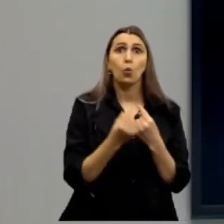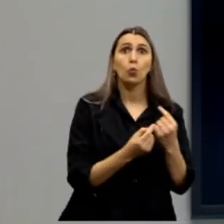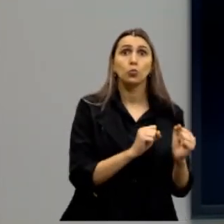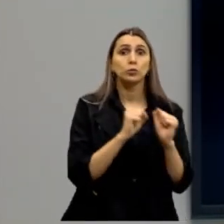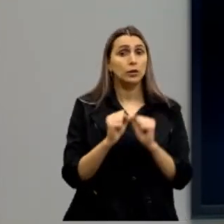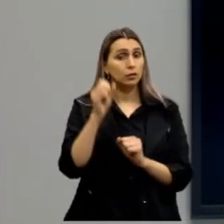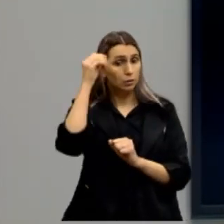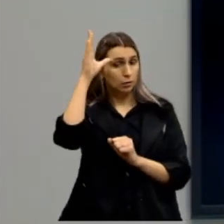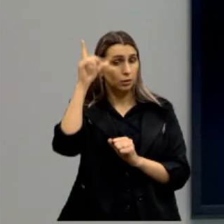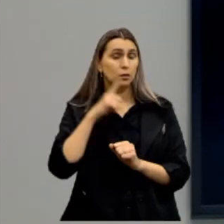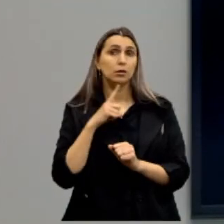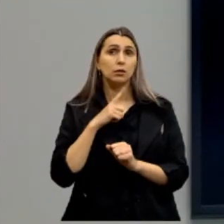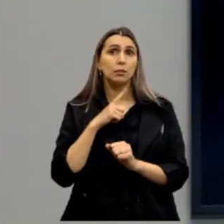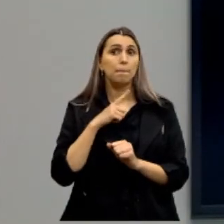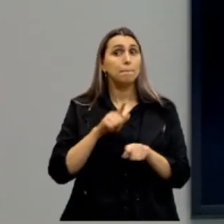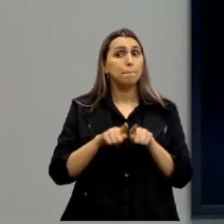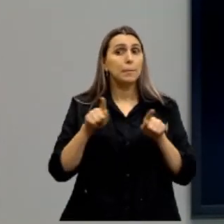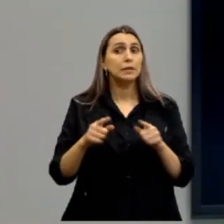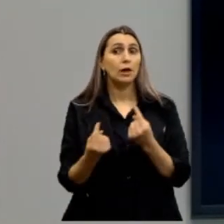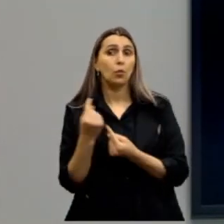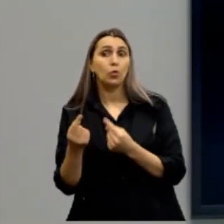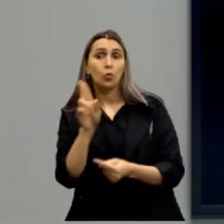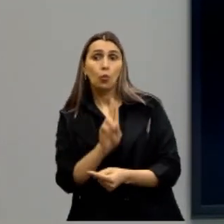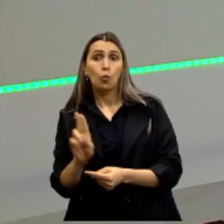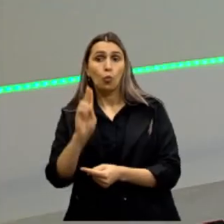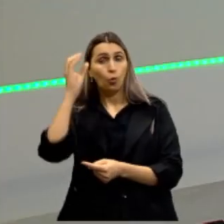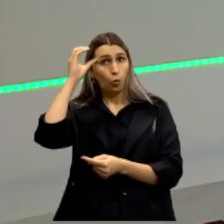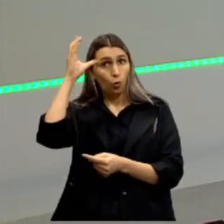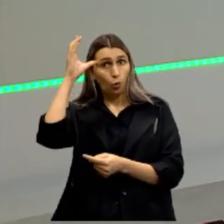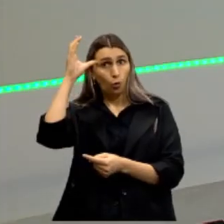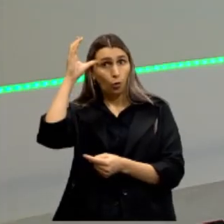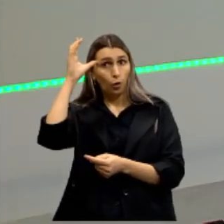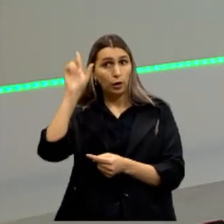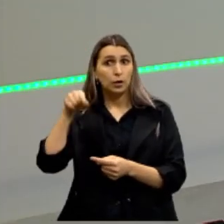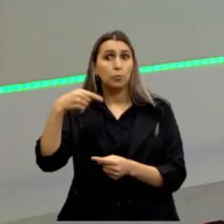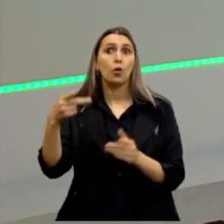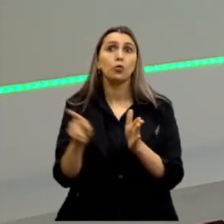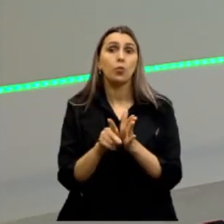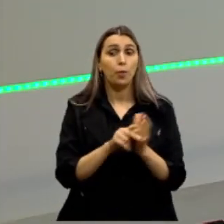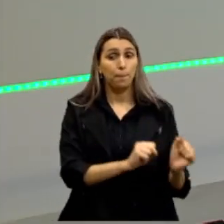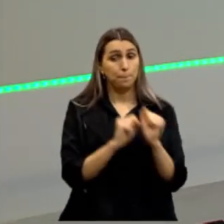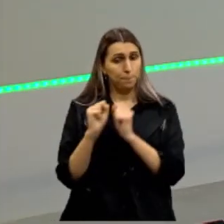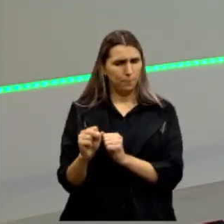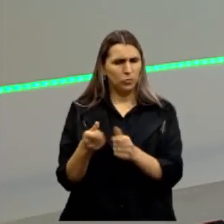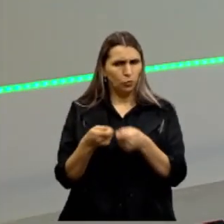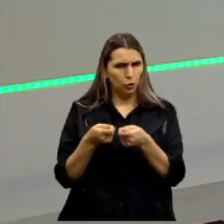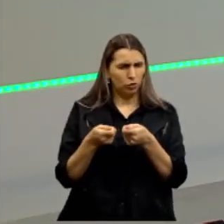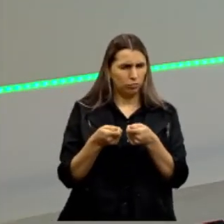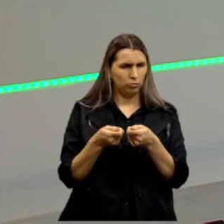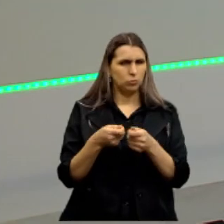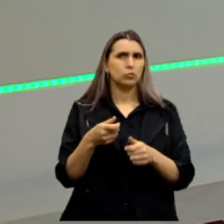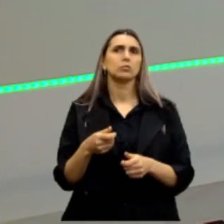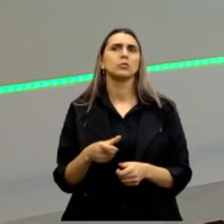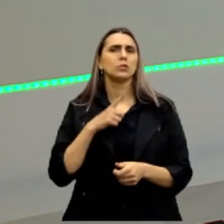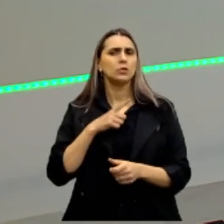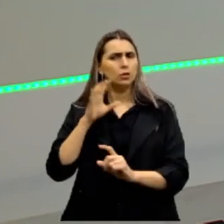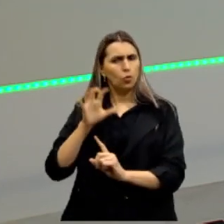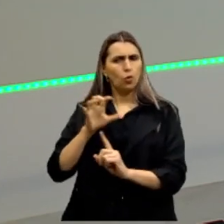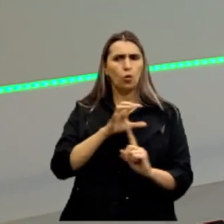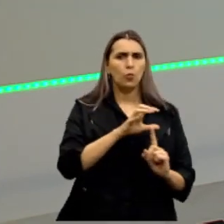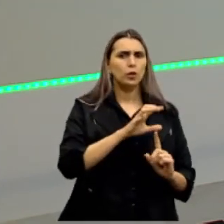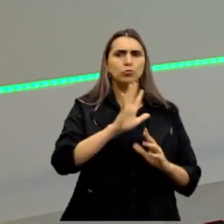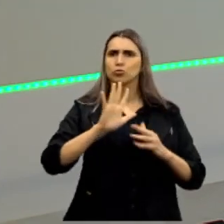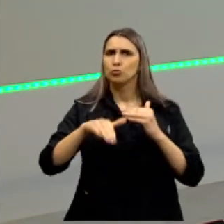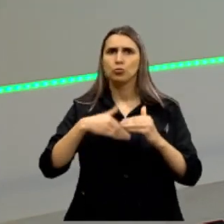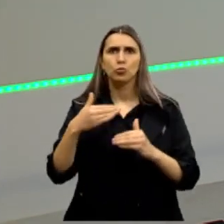o conhecimento, temos o conhecimento, mas também alguns usam o conhecimento em prol do próprio poder, seja de manipulação, de ter domínio, de controle,